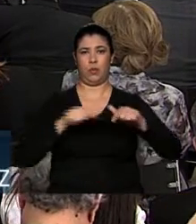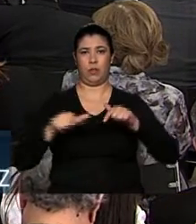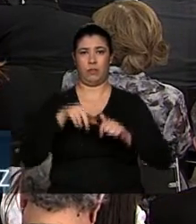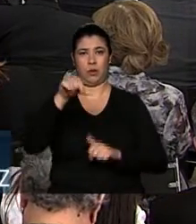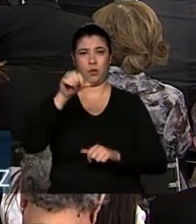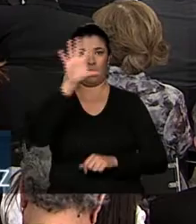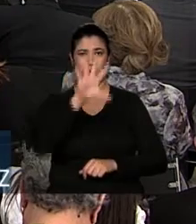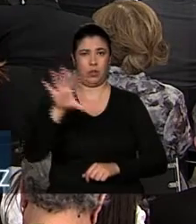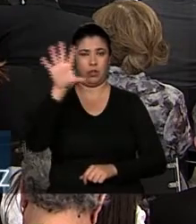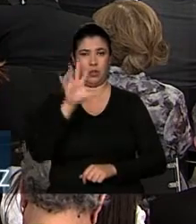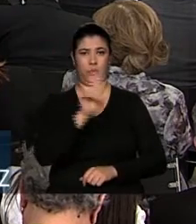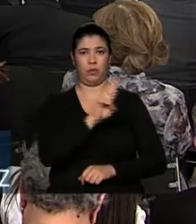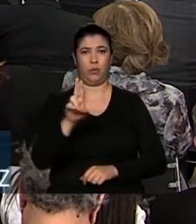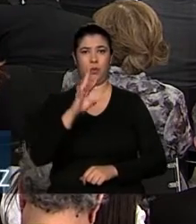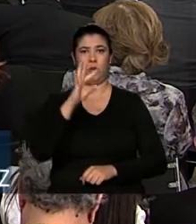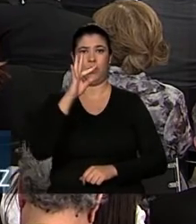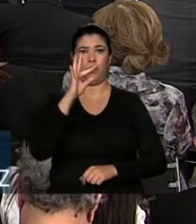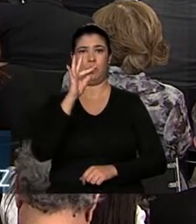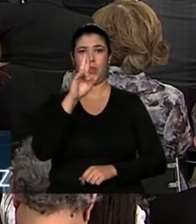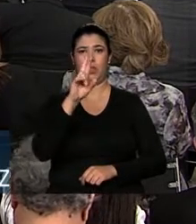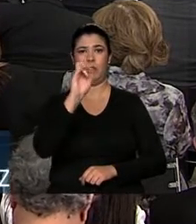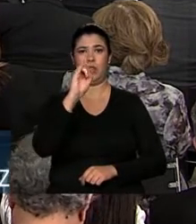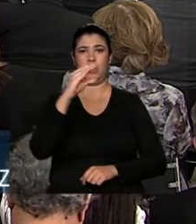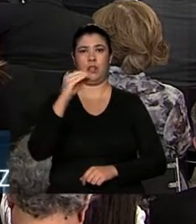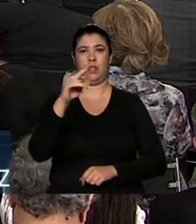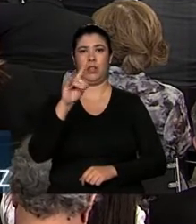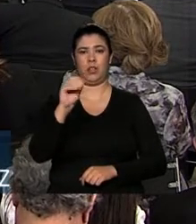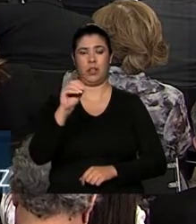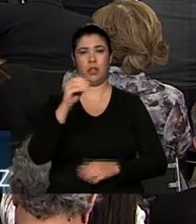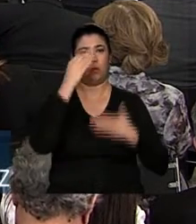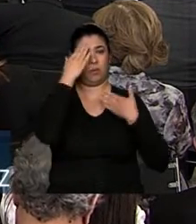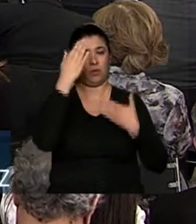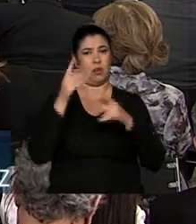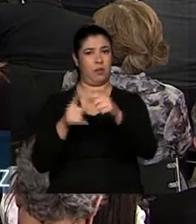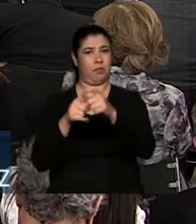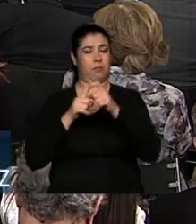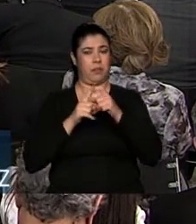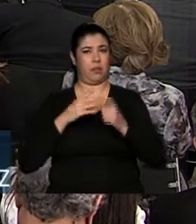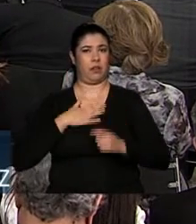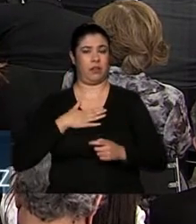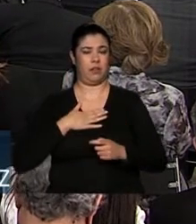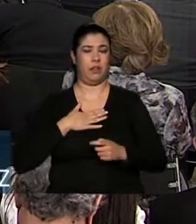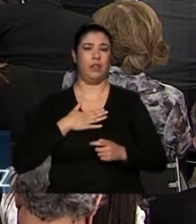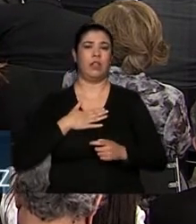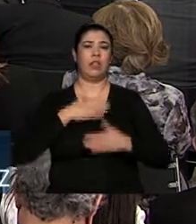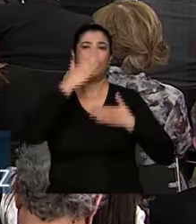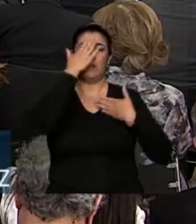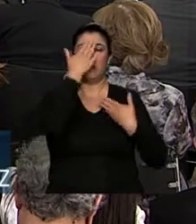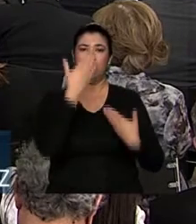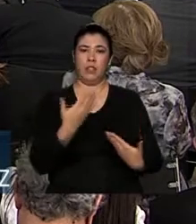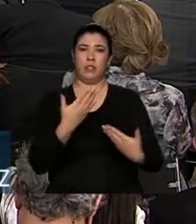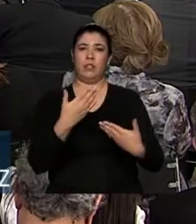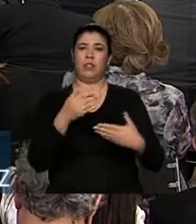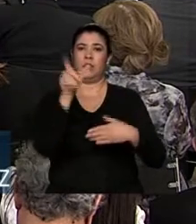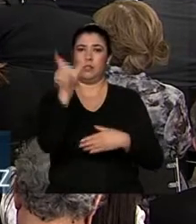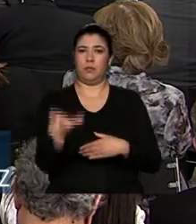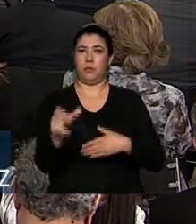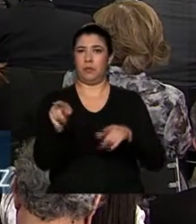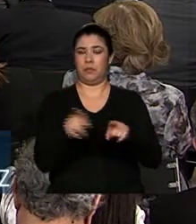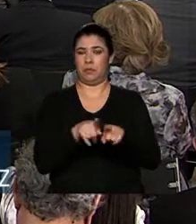Tadeu da Fonseca. Agradecê-lo pelas palavras e, sobretudo, agradecê-lo também